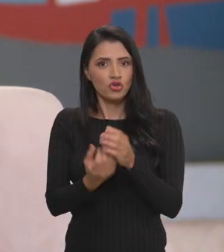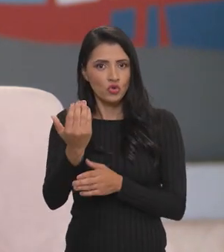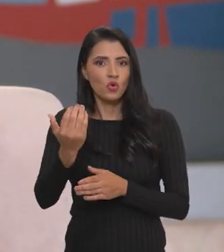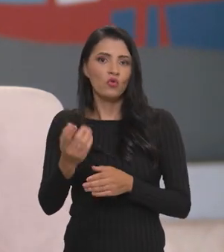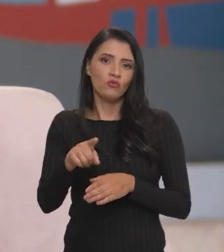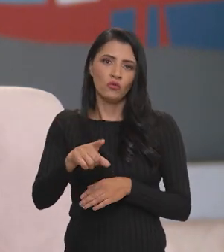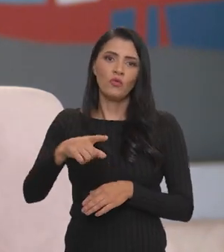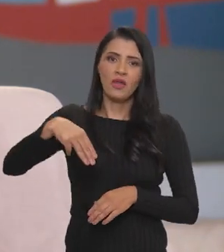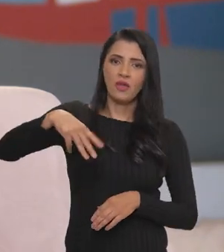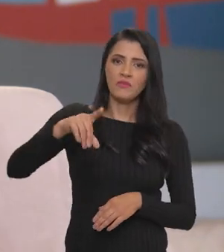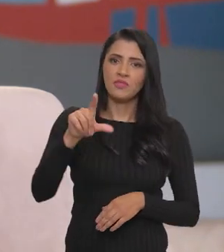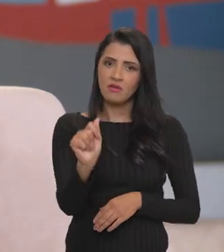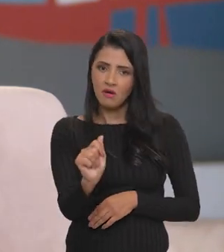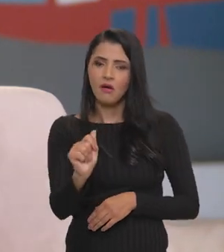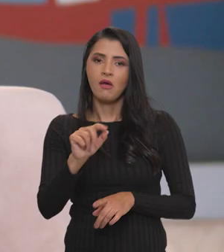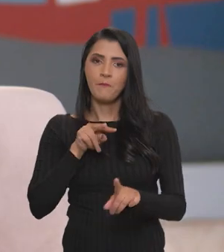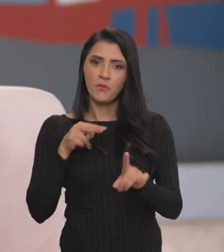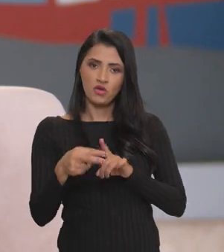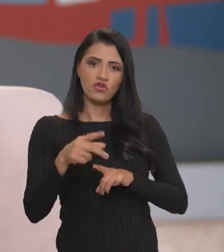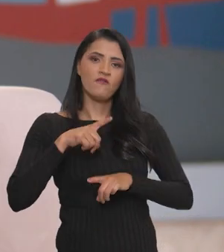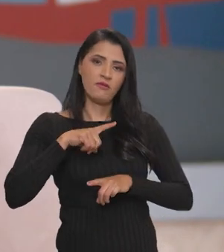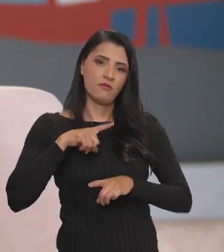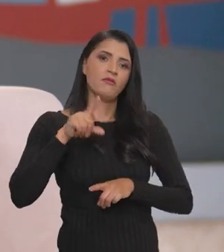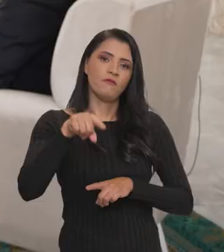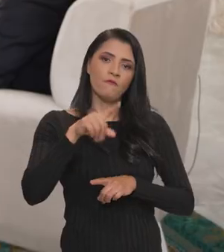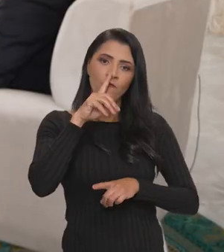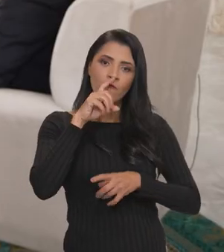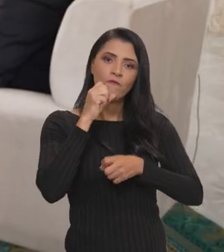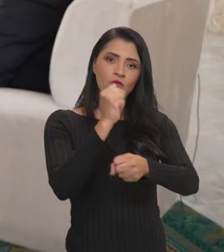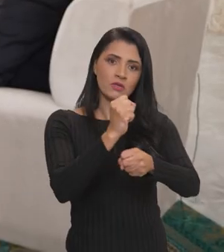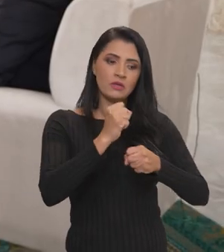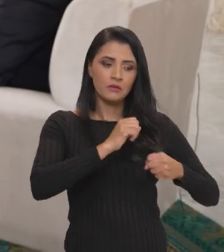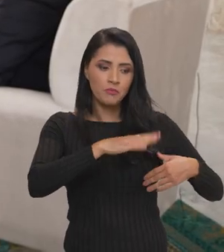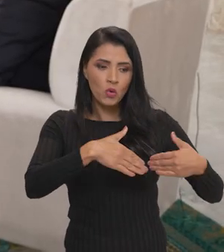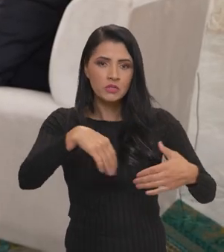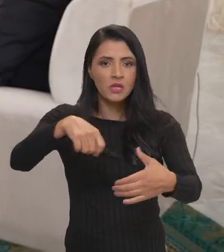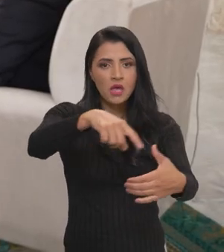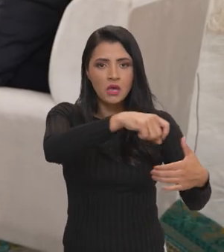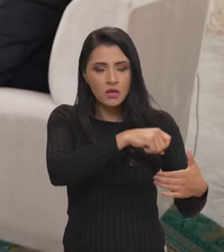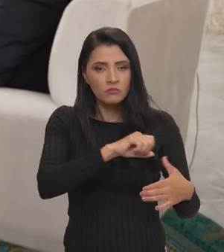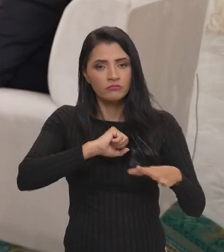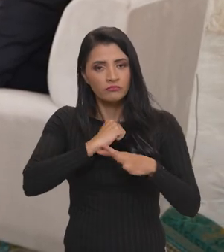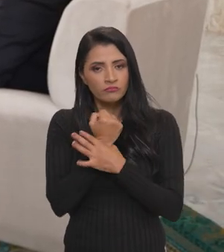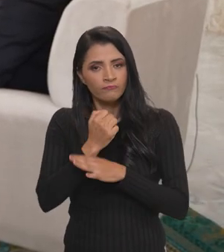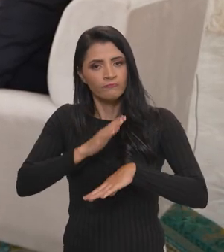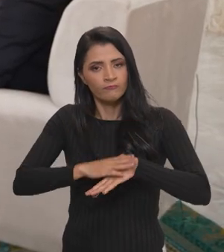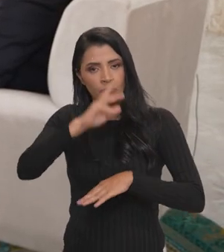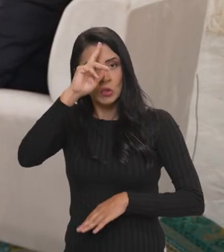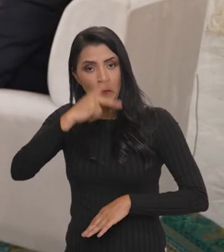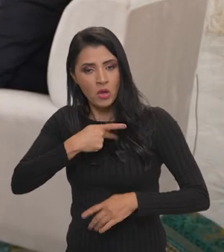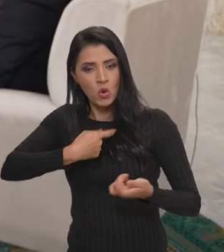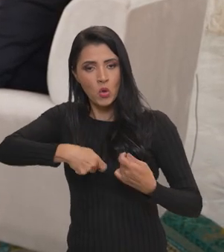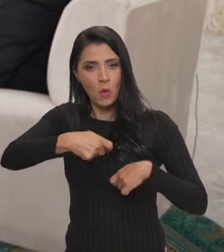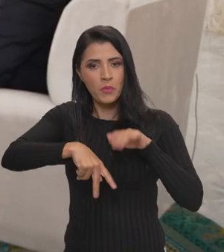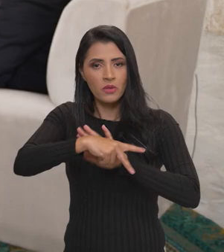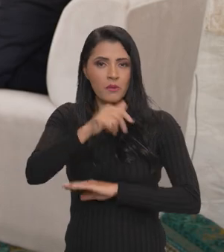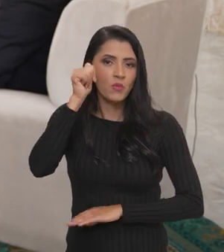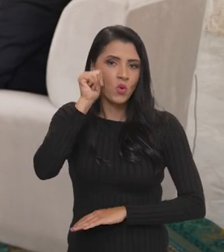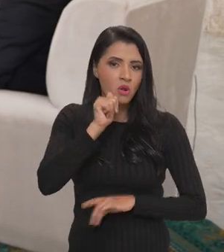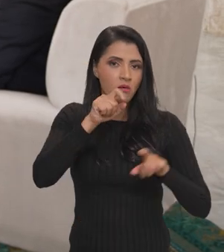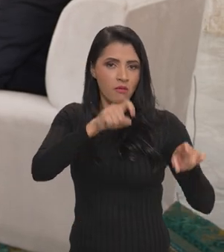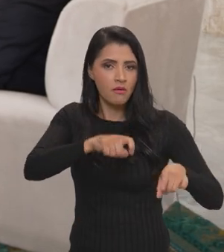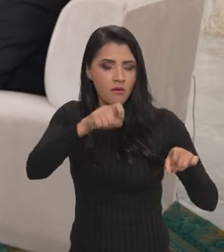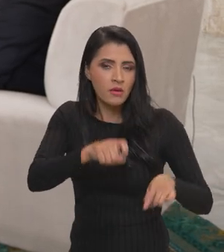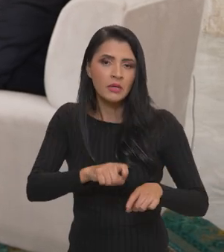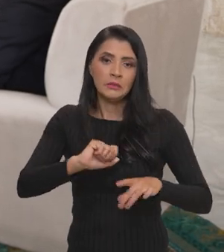reconstrução do MDA vem com essa perspectiva de fortalecer os processos produtivos, garantir a autonomia econômica das